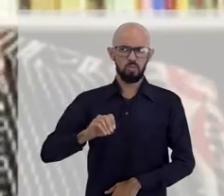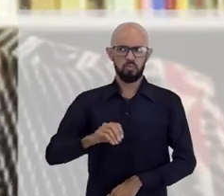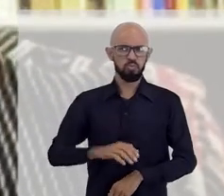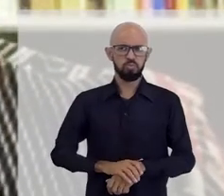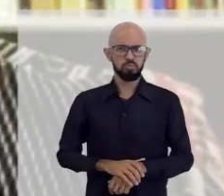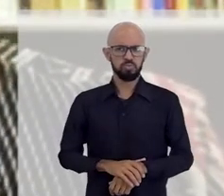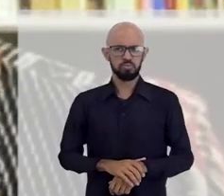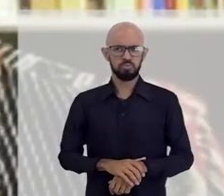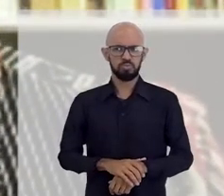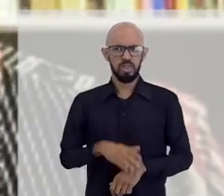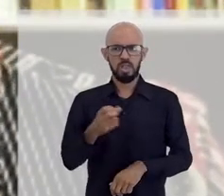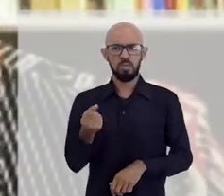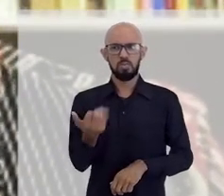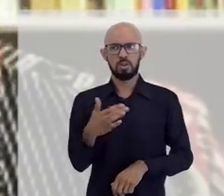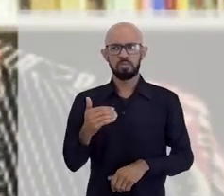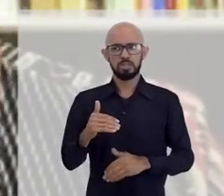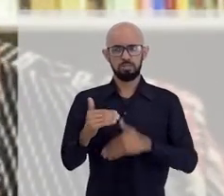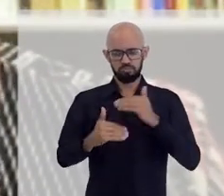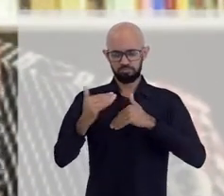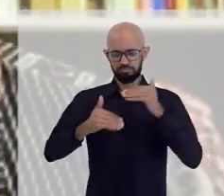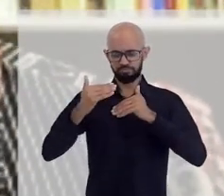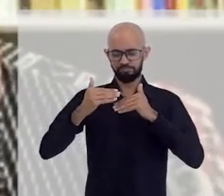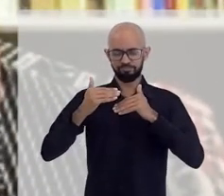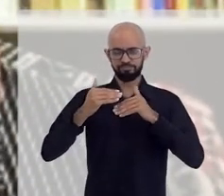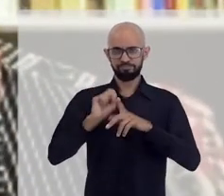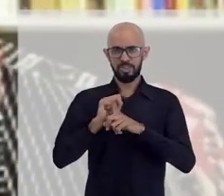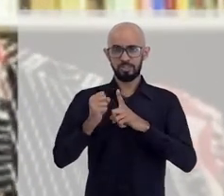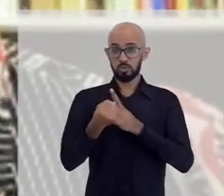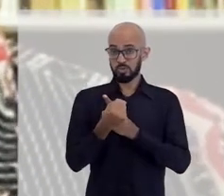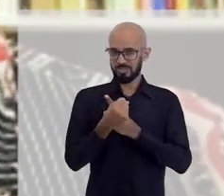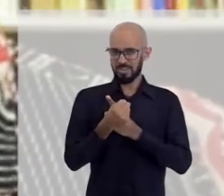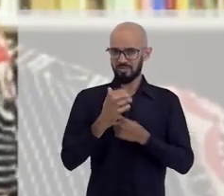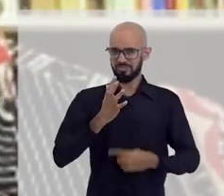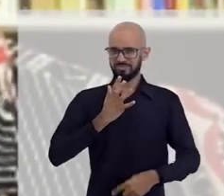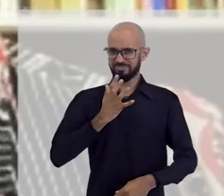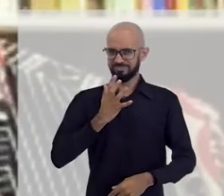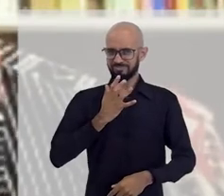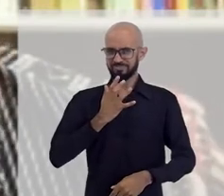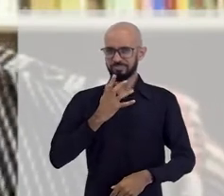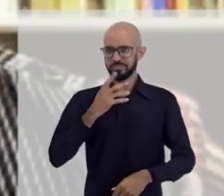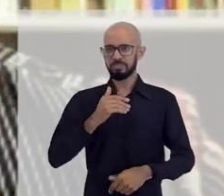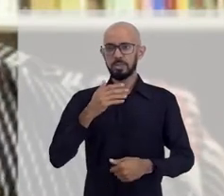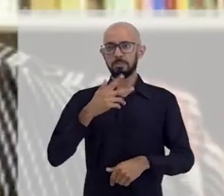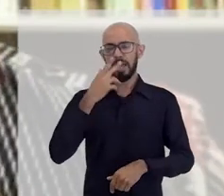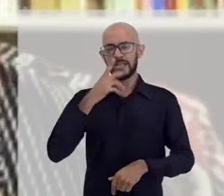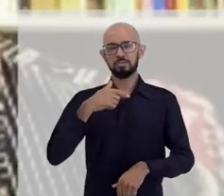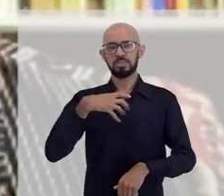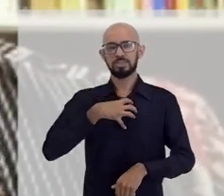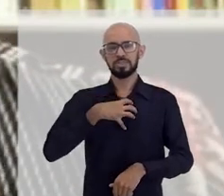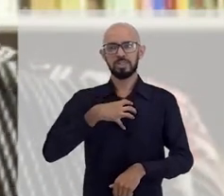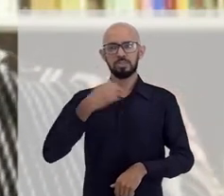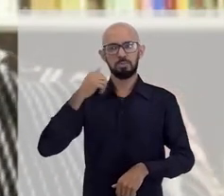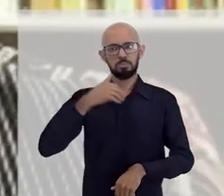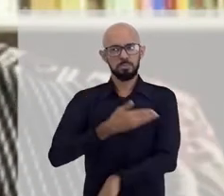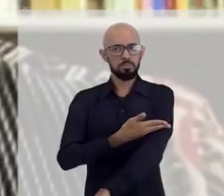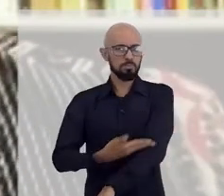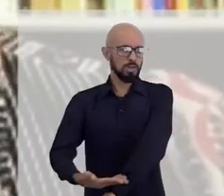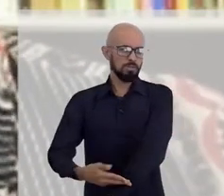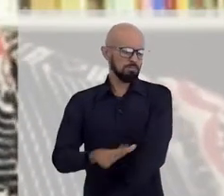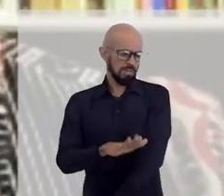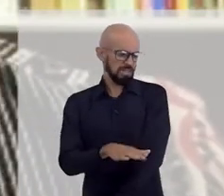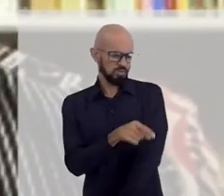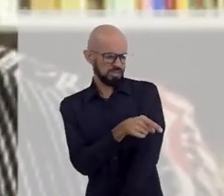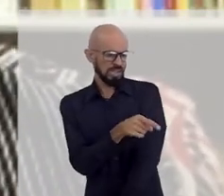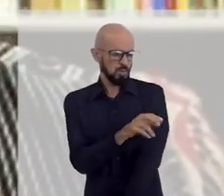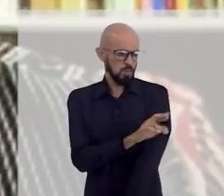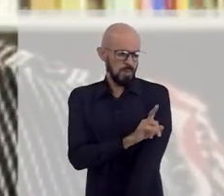E, em geral, quando você começa a ascender socialmente, você começa a embranquecer, né? Tem essa questão, você vai embranquecendo, as pessoas vão dizer, não, você não